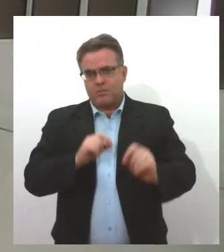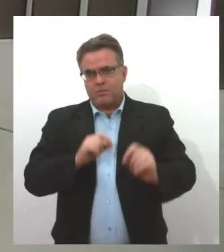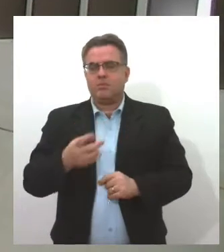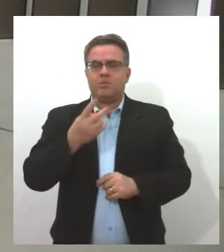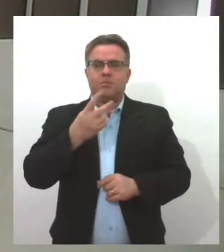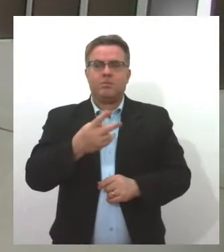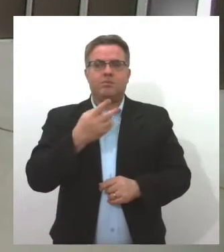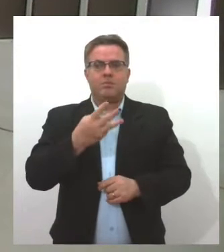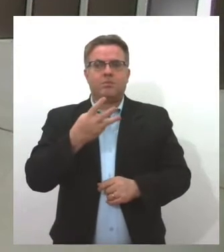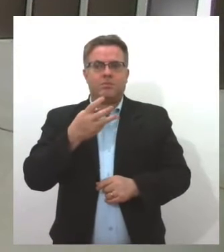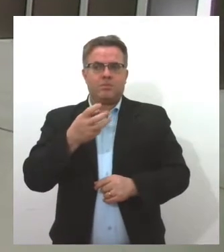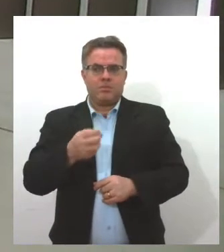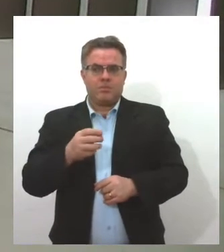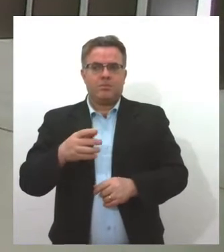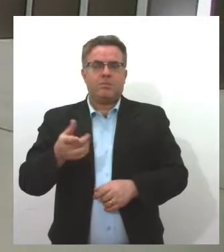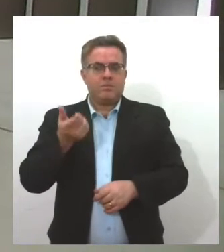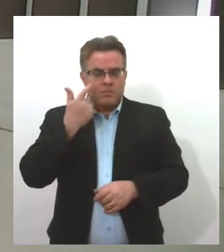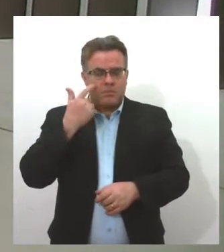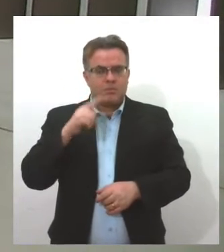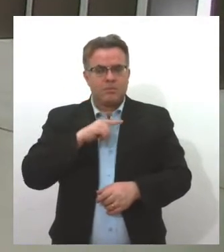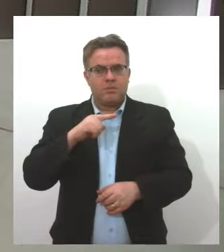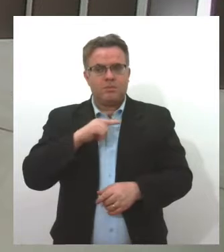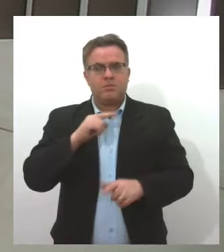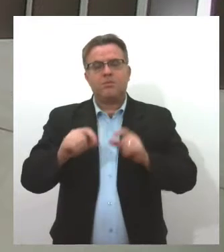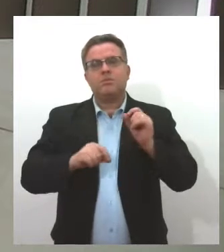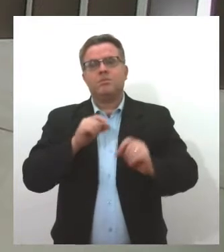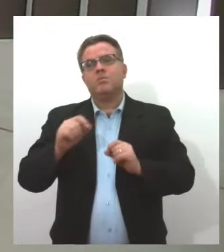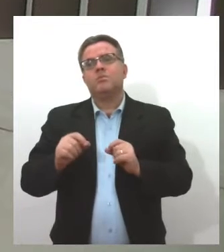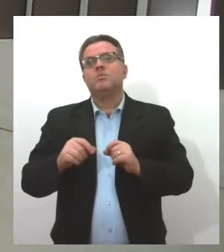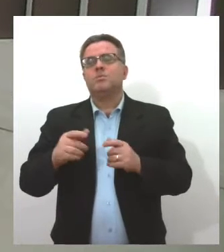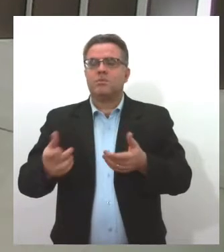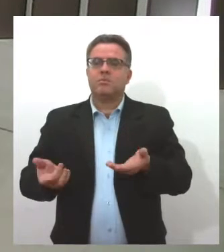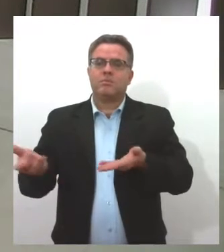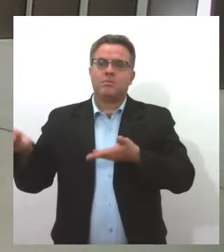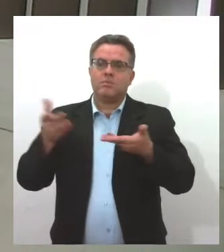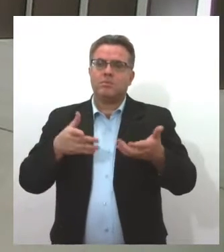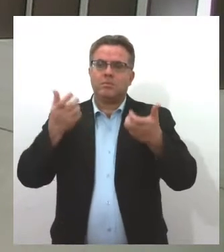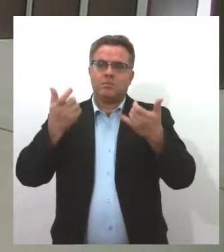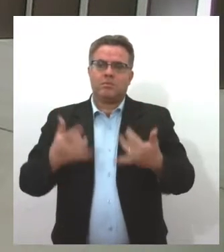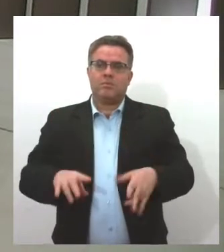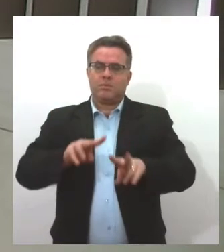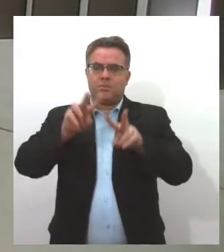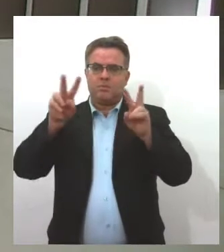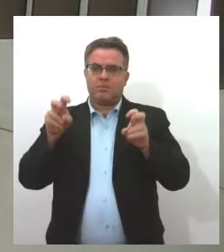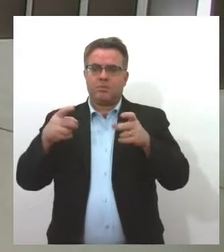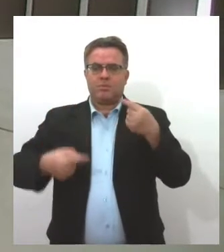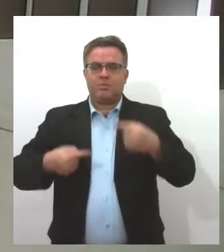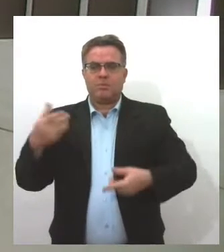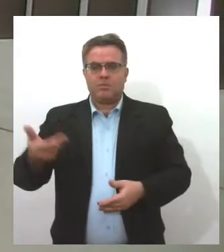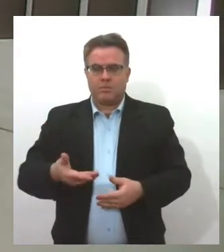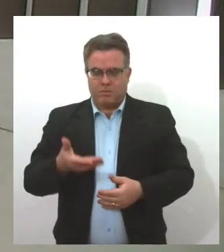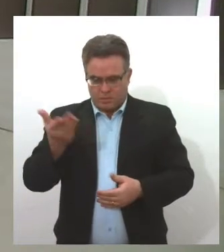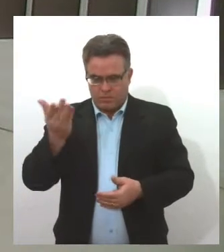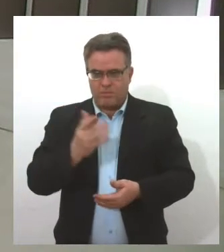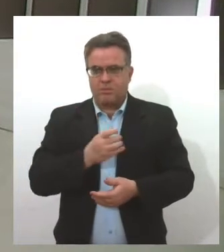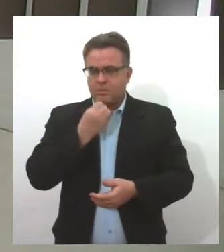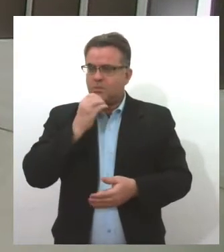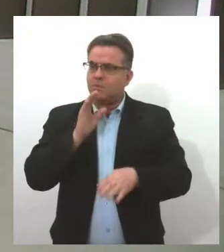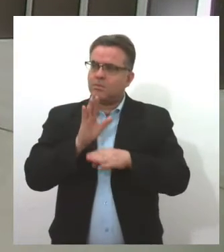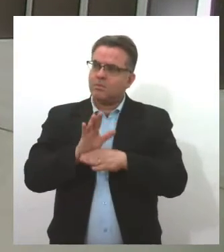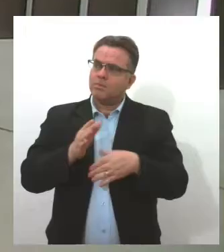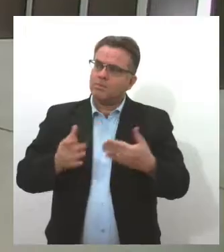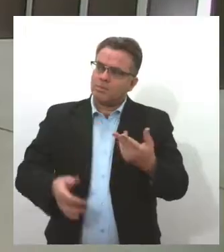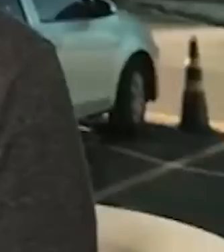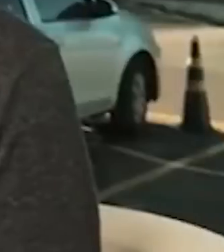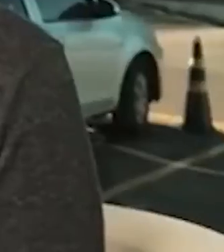tarde, tem a lenda, pauta e a apresentadora Kátia Santana conta pra gente o que estará em debate hoje. Boa tarde, Kátia, com